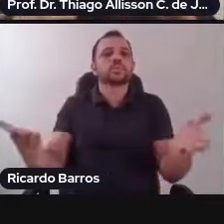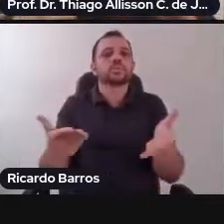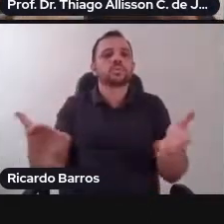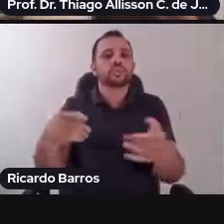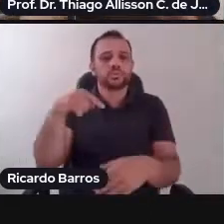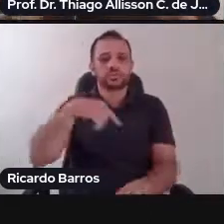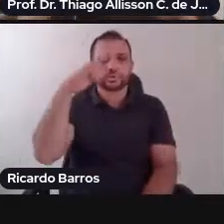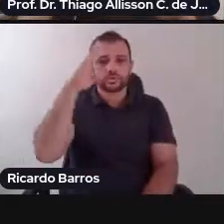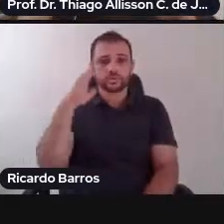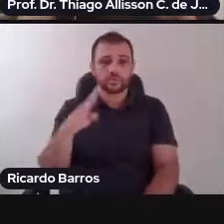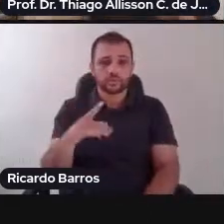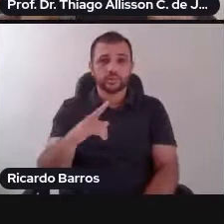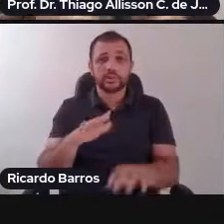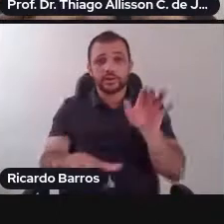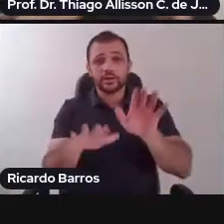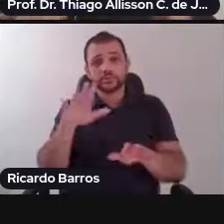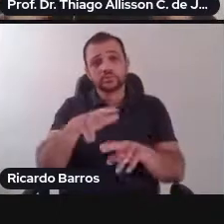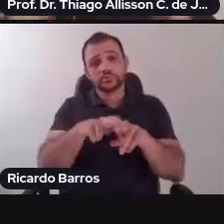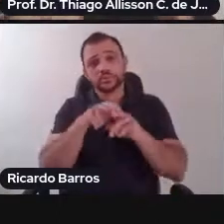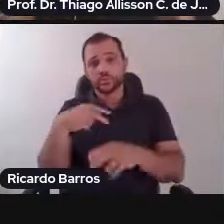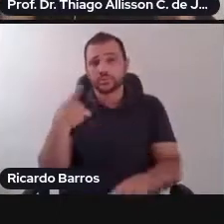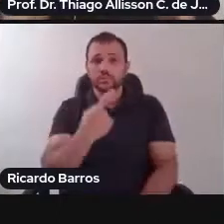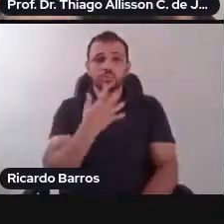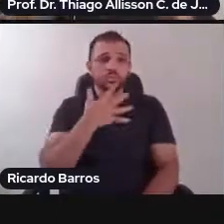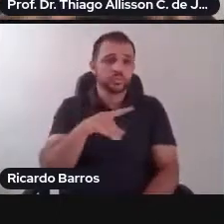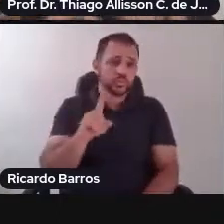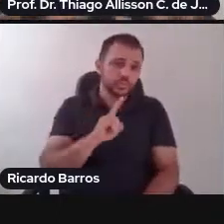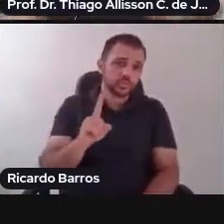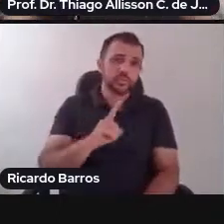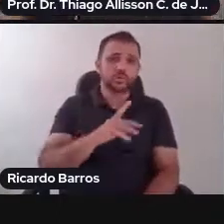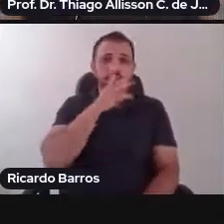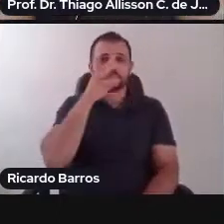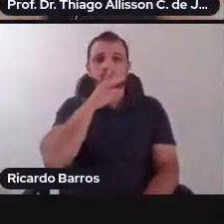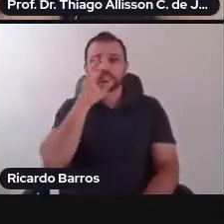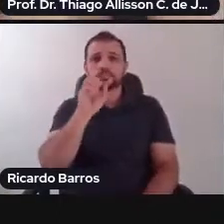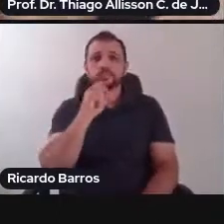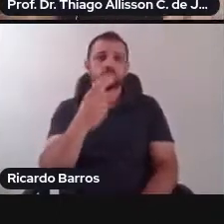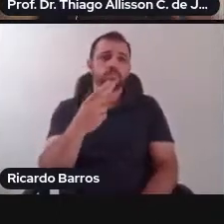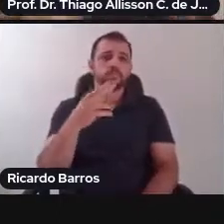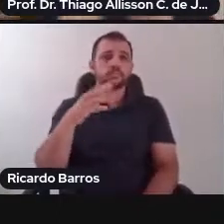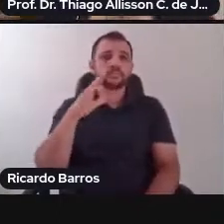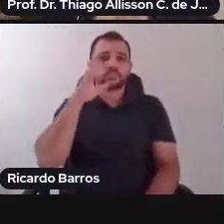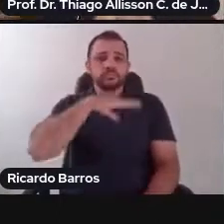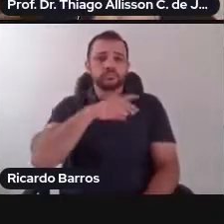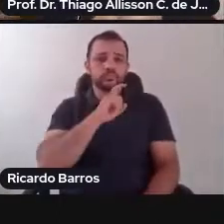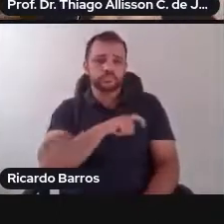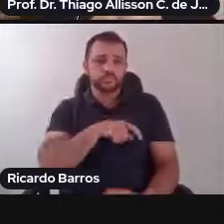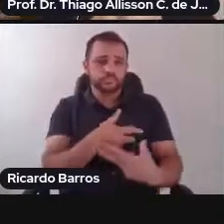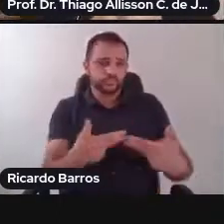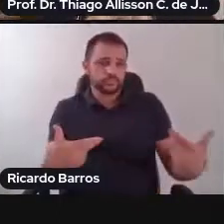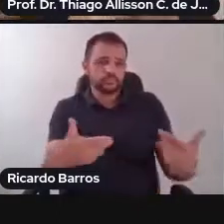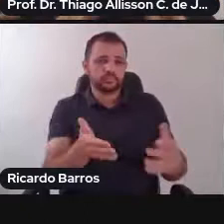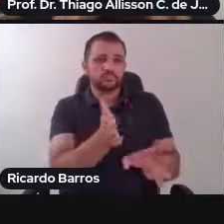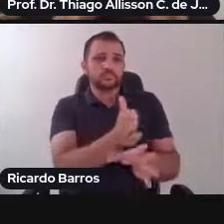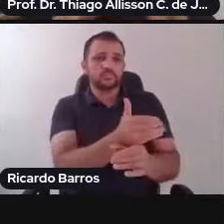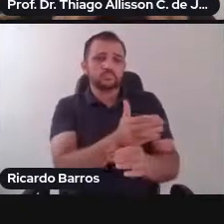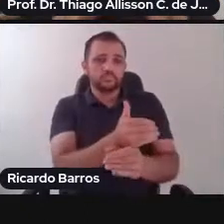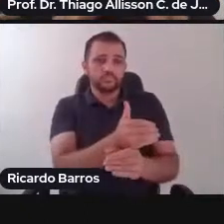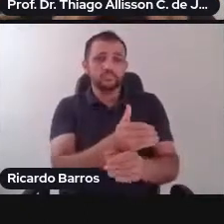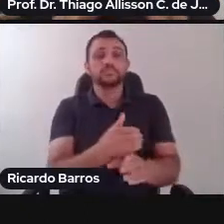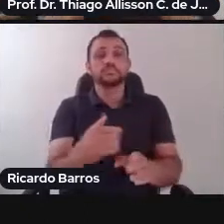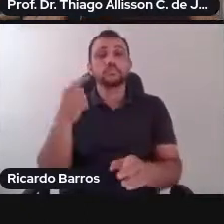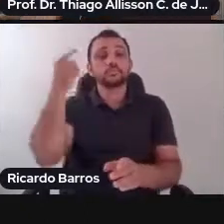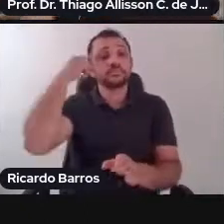por desconhecimento ignorância ou por banalizarmos o mal que o plano internacional não nos